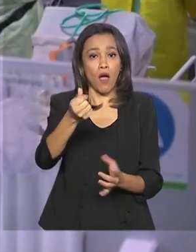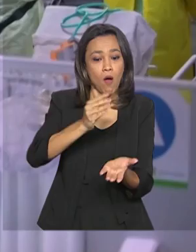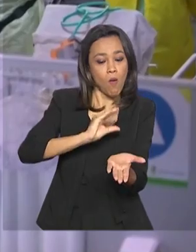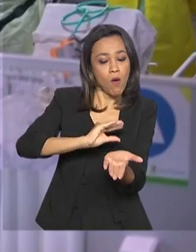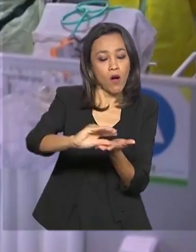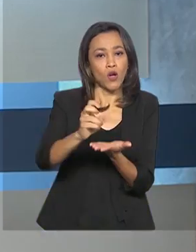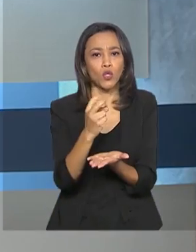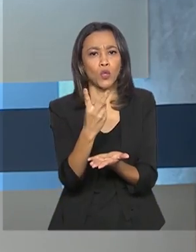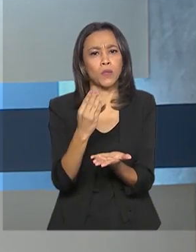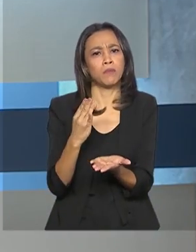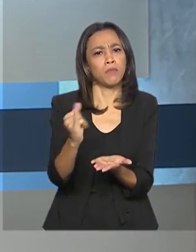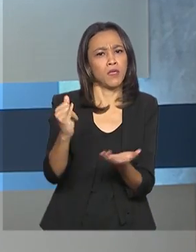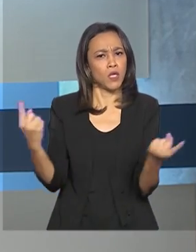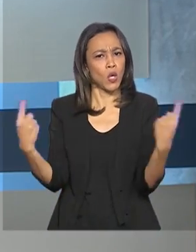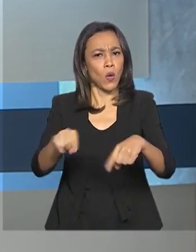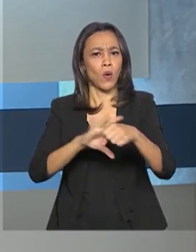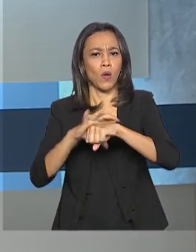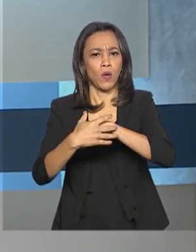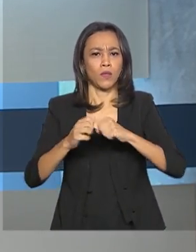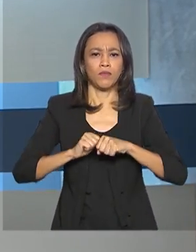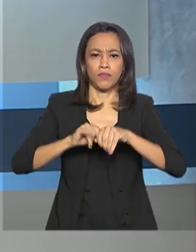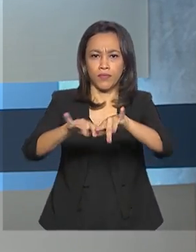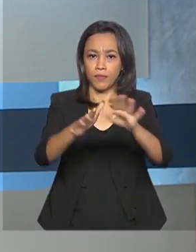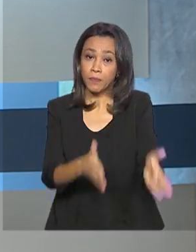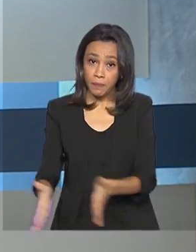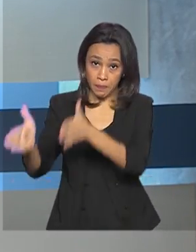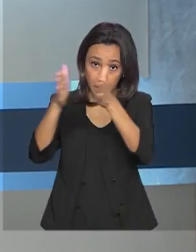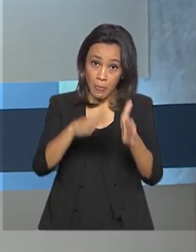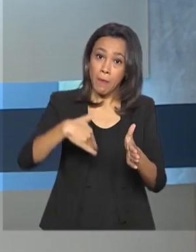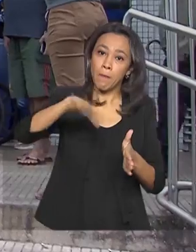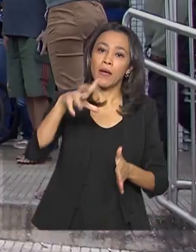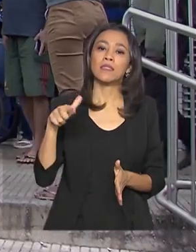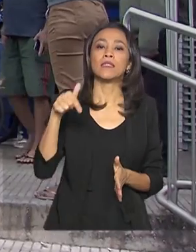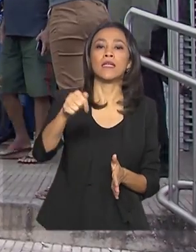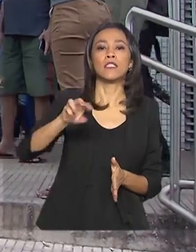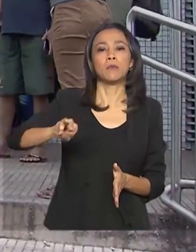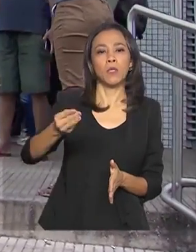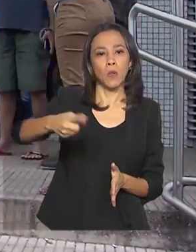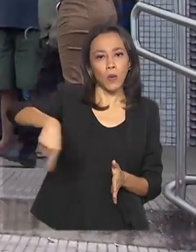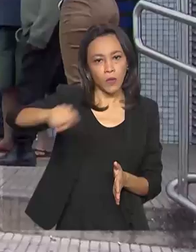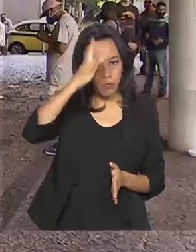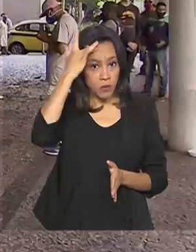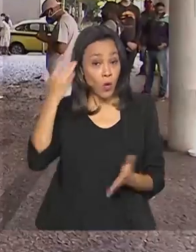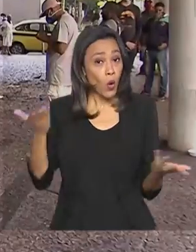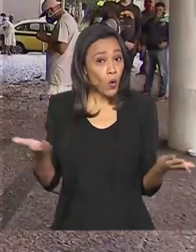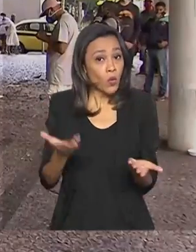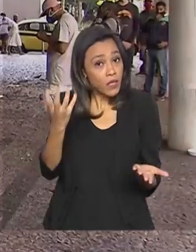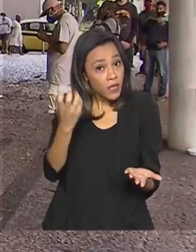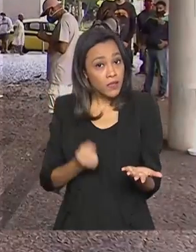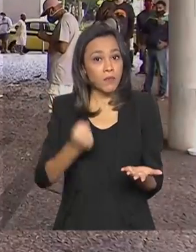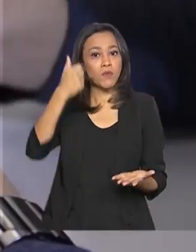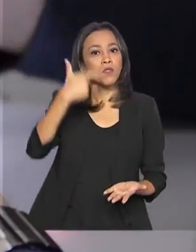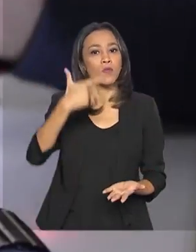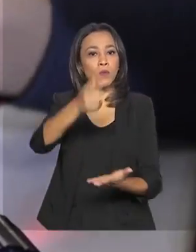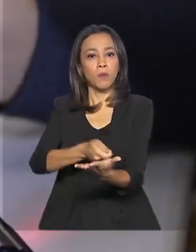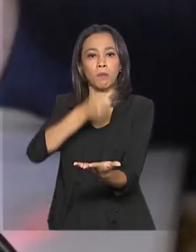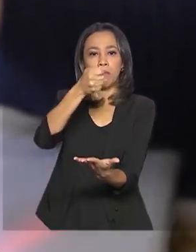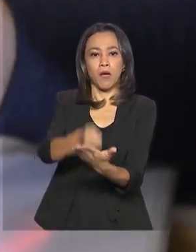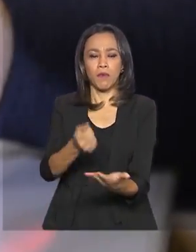enfrentar a pandemia. Mais de 7 milhões de pessoas recebem hoje a segunda parcela do auxílio emergencial.